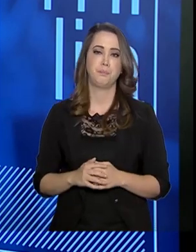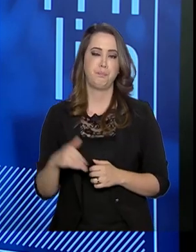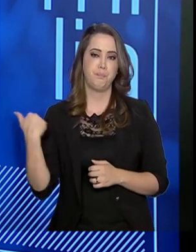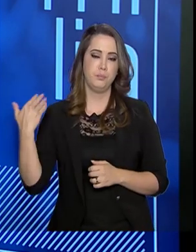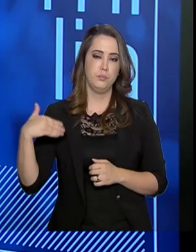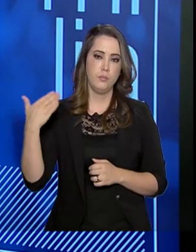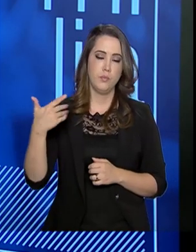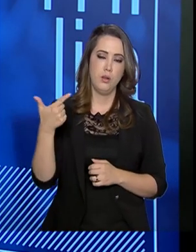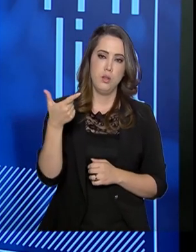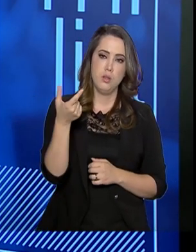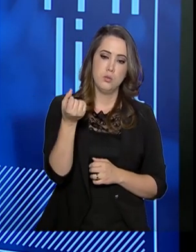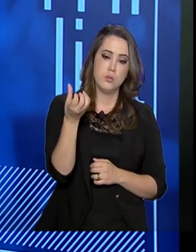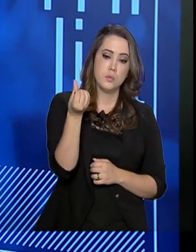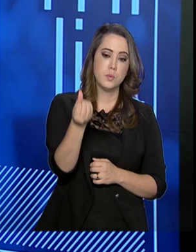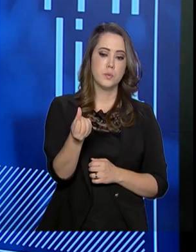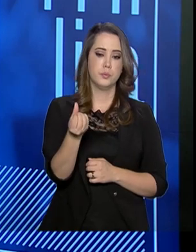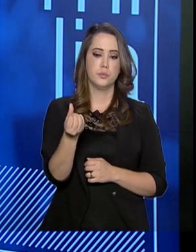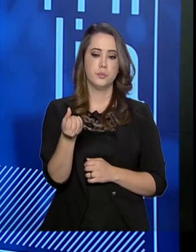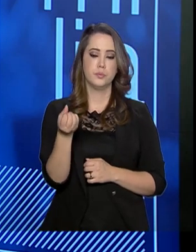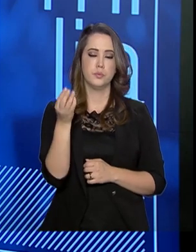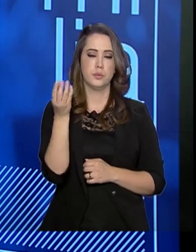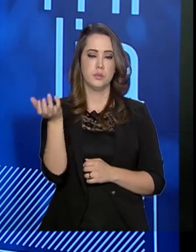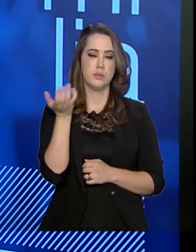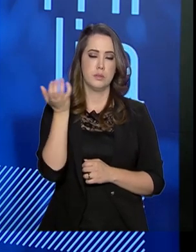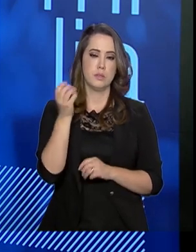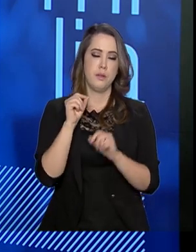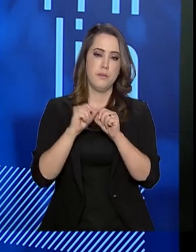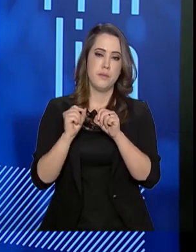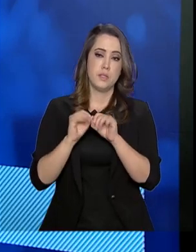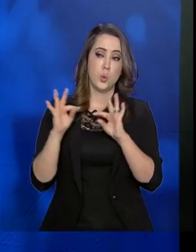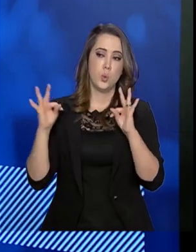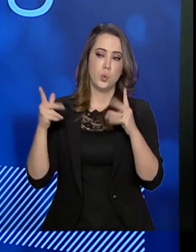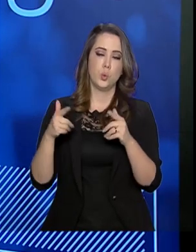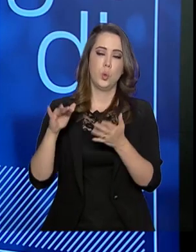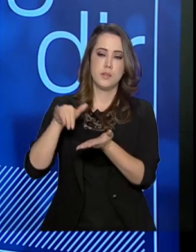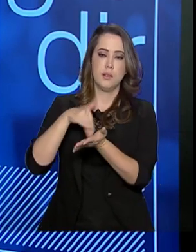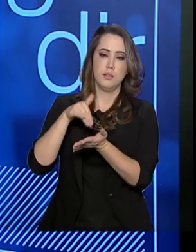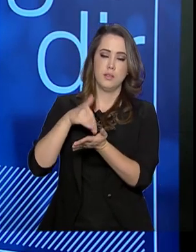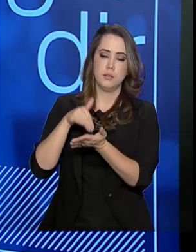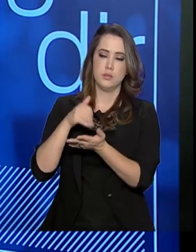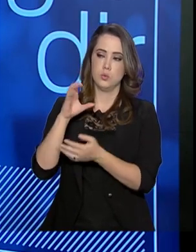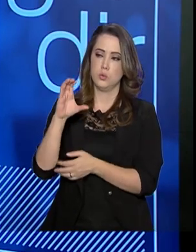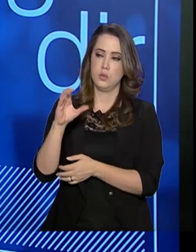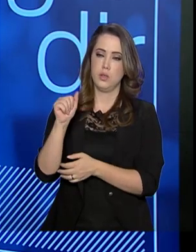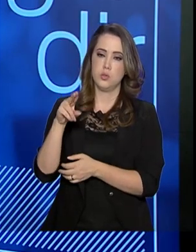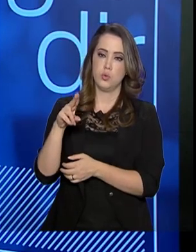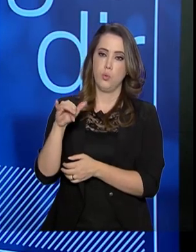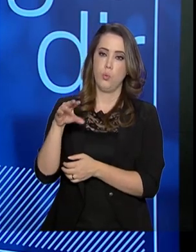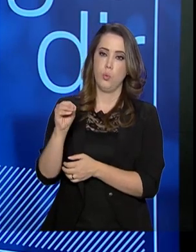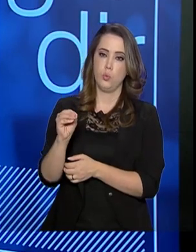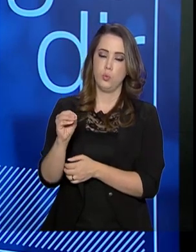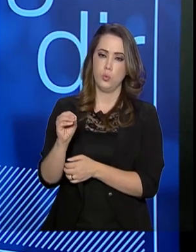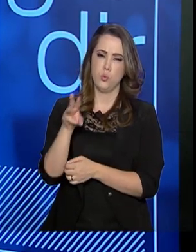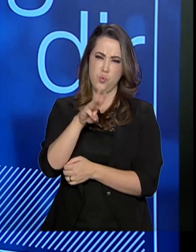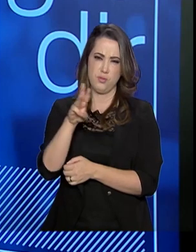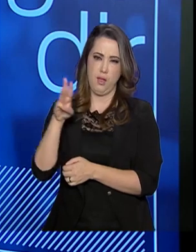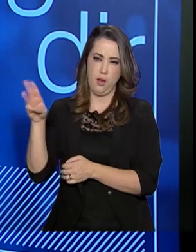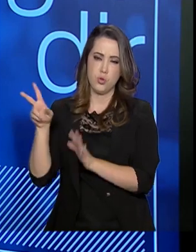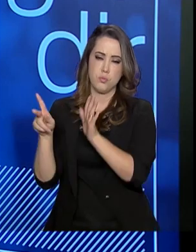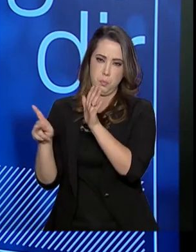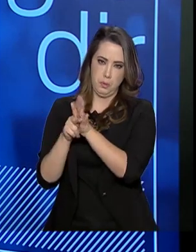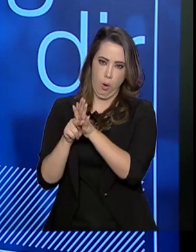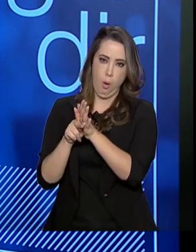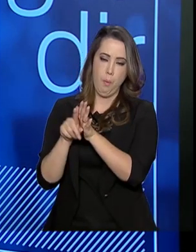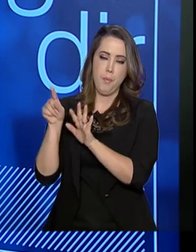desde 2016, se tenta fazer com que todos estejam cadastrados no Cadastro Único. Para melhor